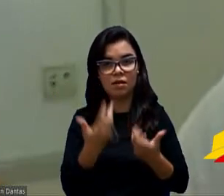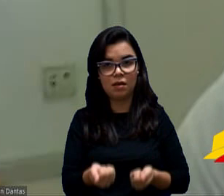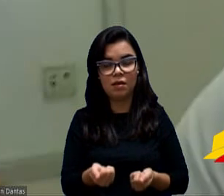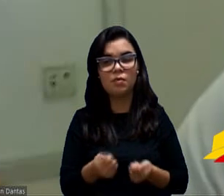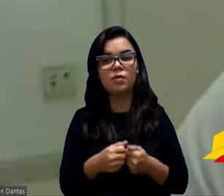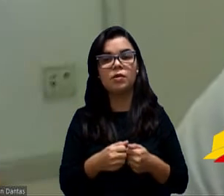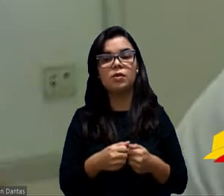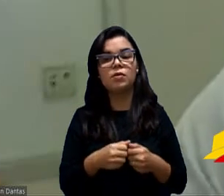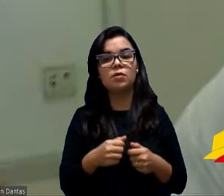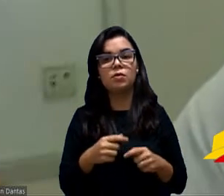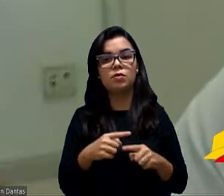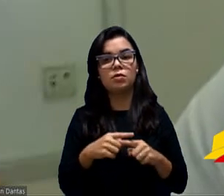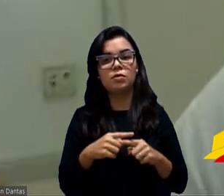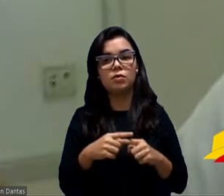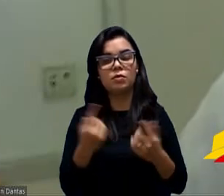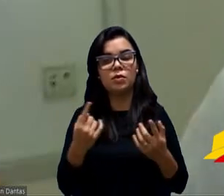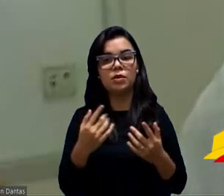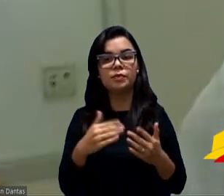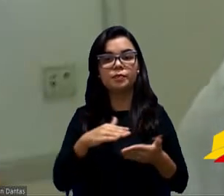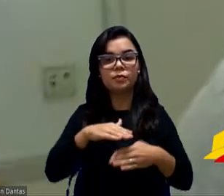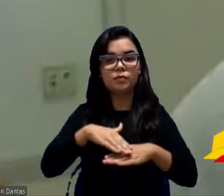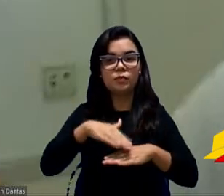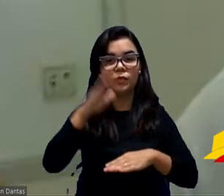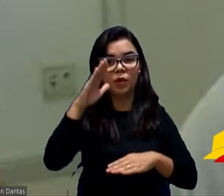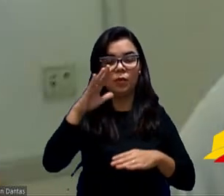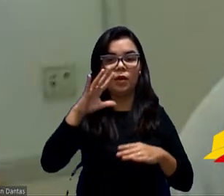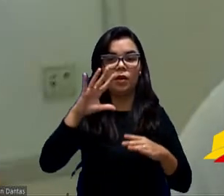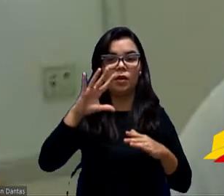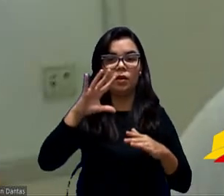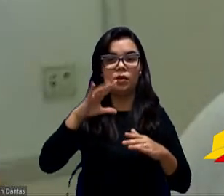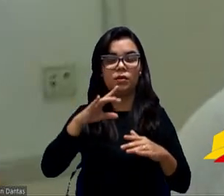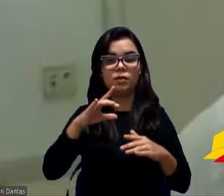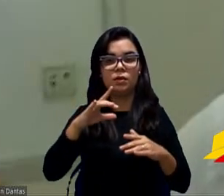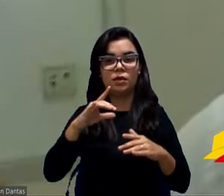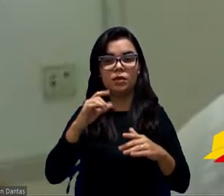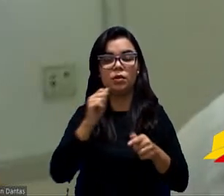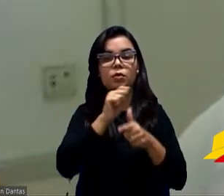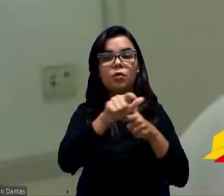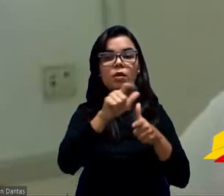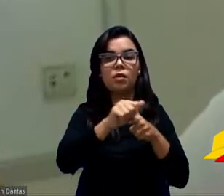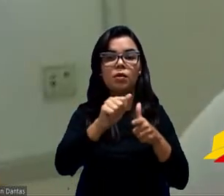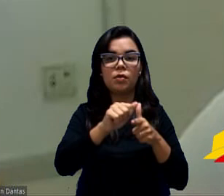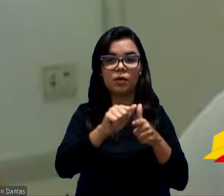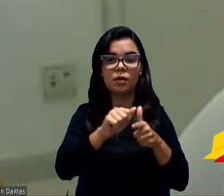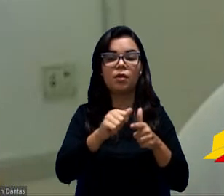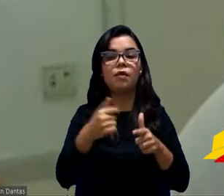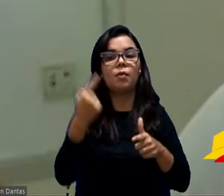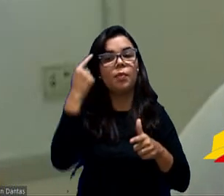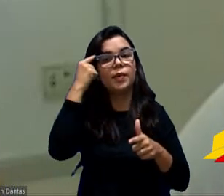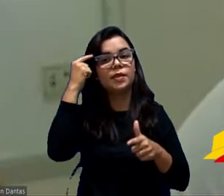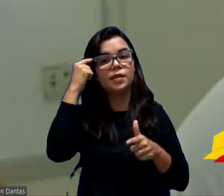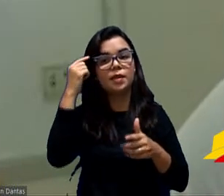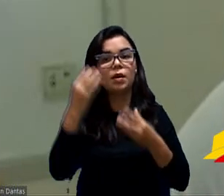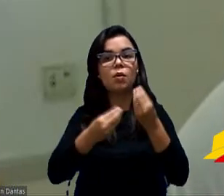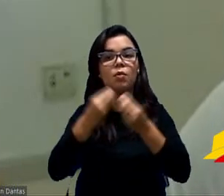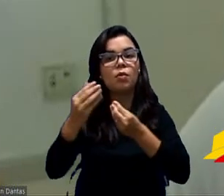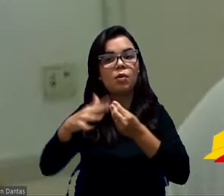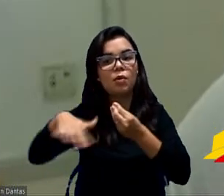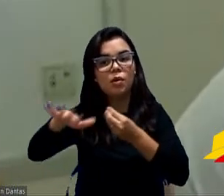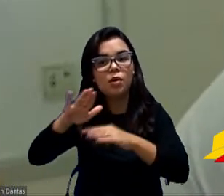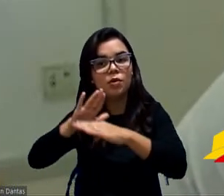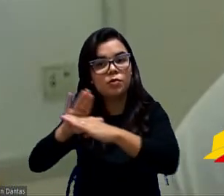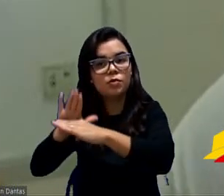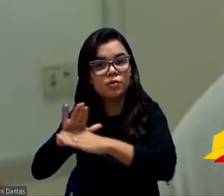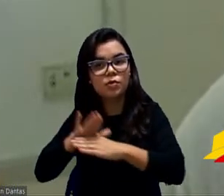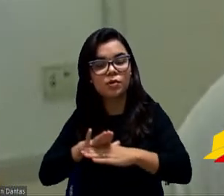Sobre aumento aí dessa prorrogação, sobre a questão do aluguel e vamos sim pensar no nosso povo e trazer melhorias como